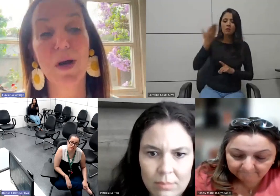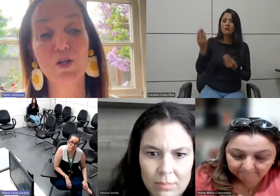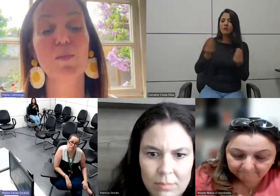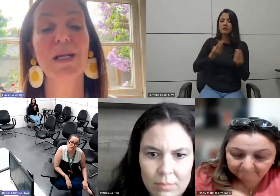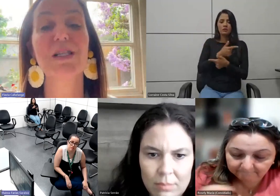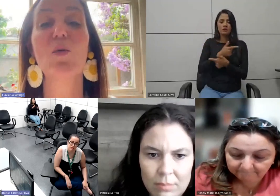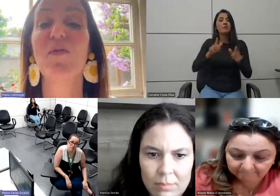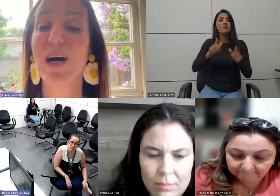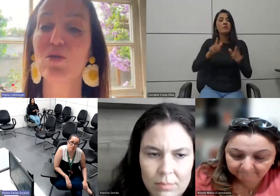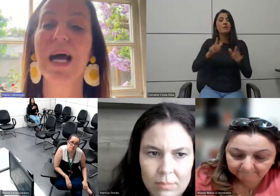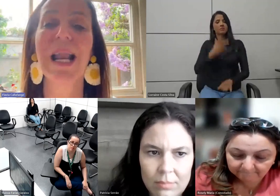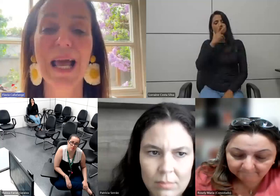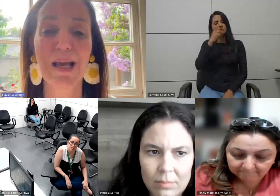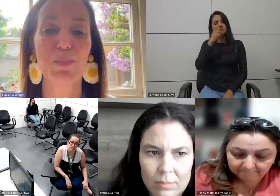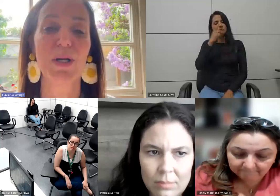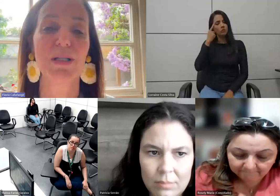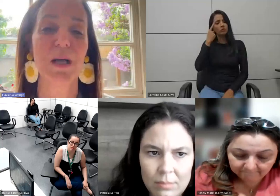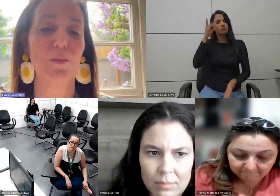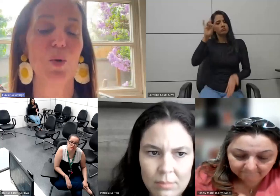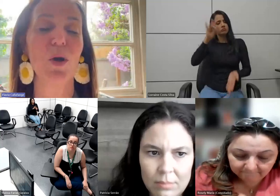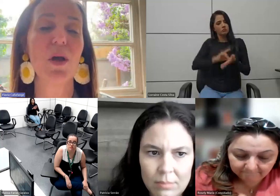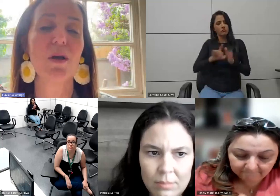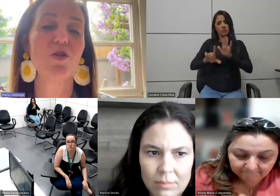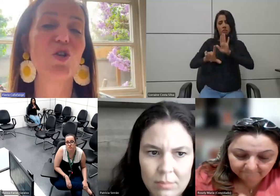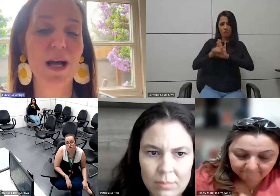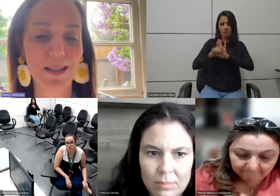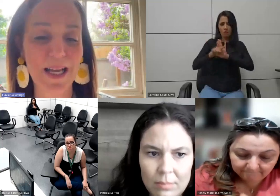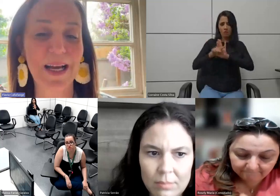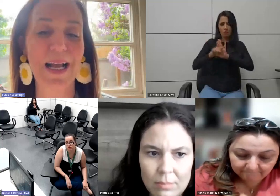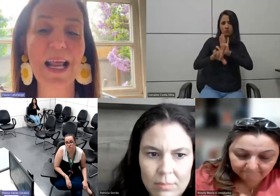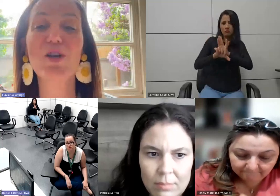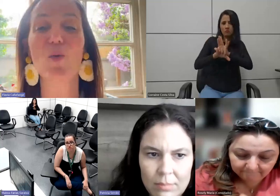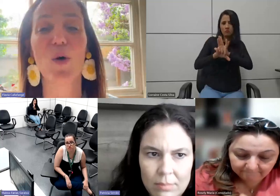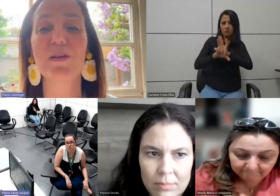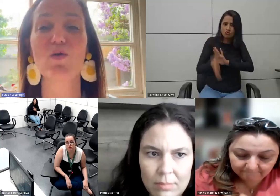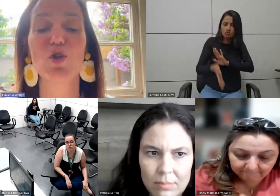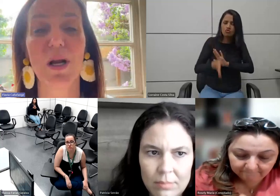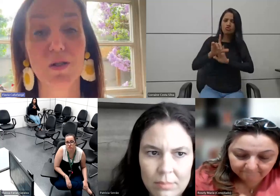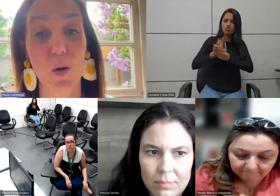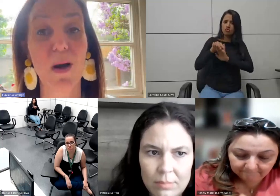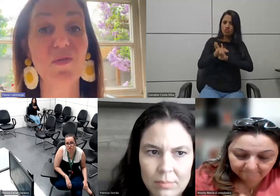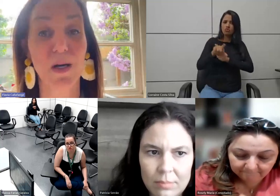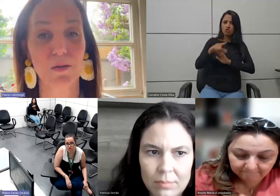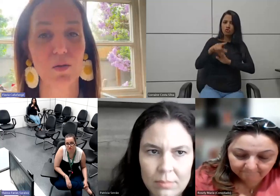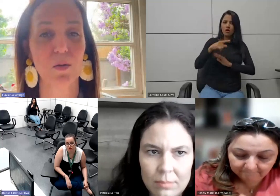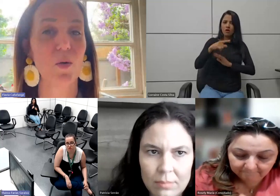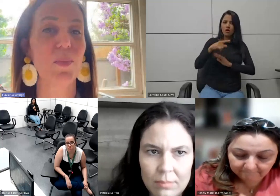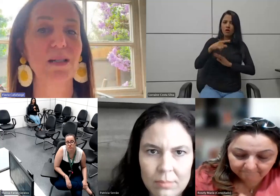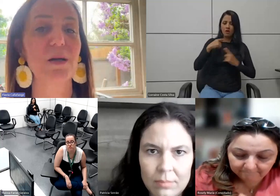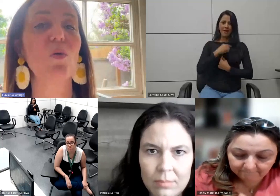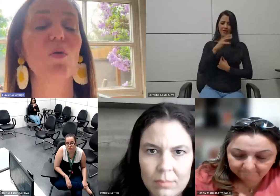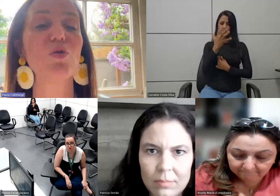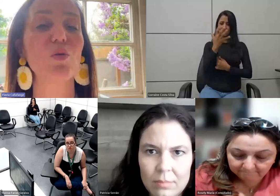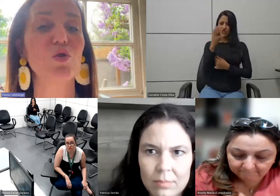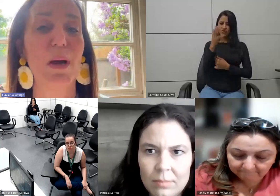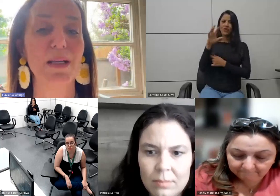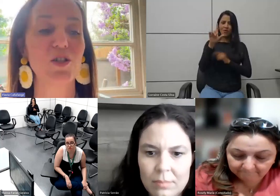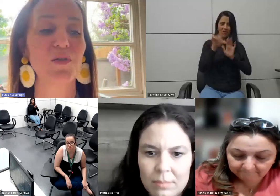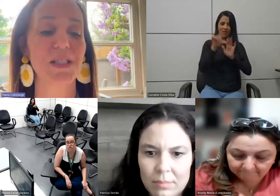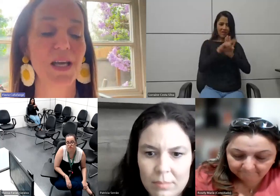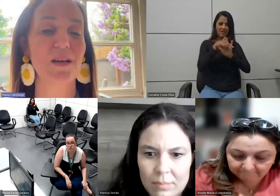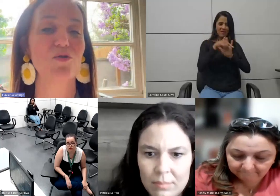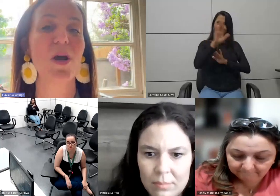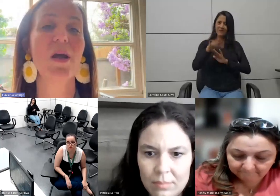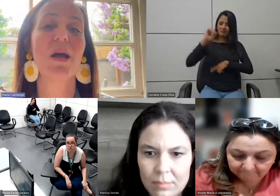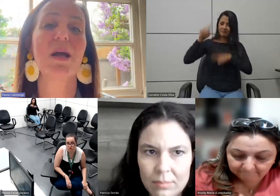mas eu acho que o fato da lei por exemplo já ter a lei cordão de geração é um avanço em comparação com os